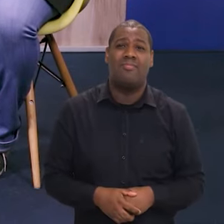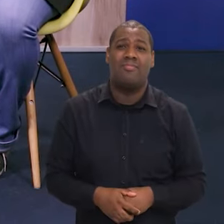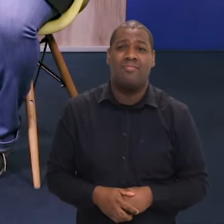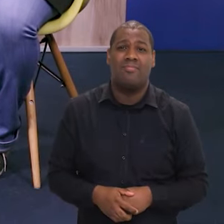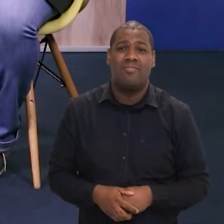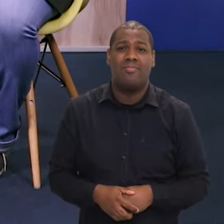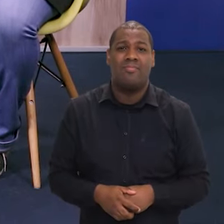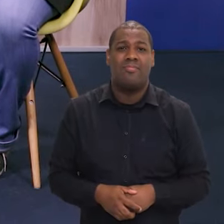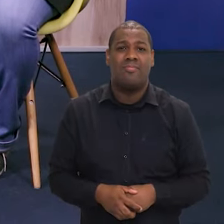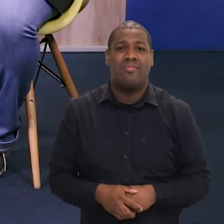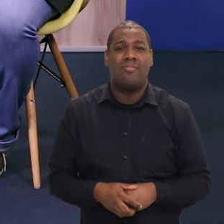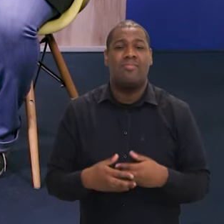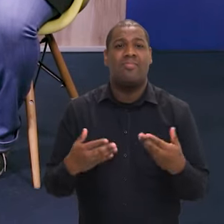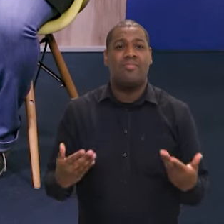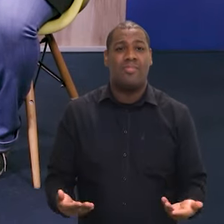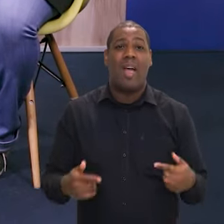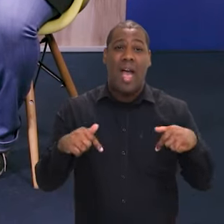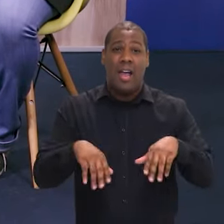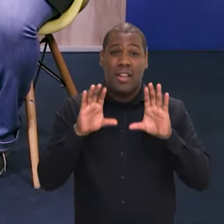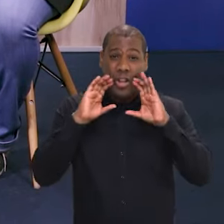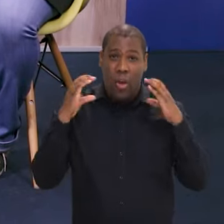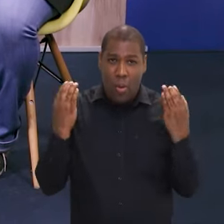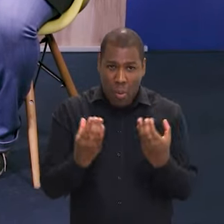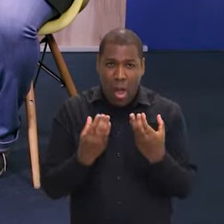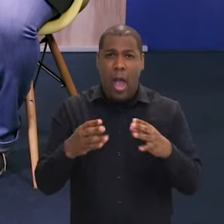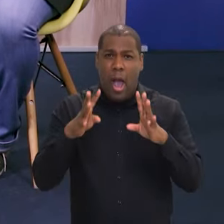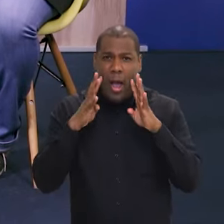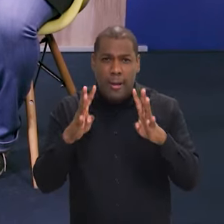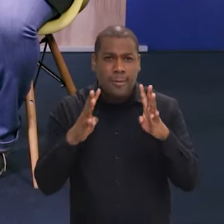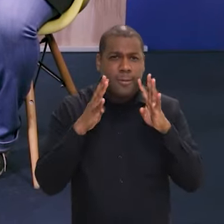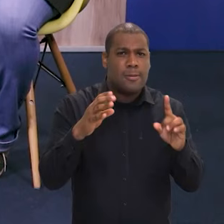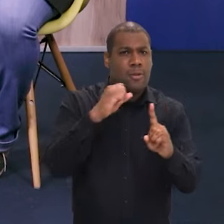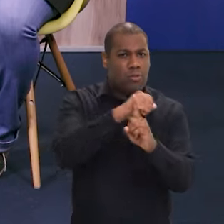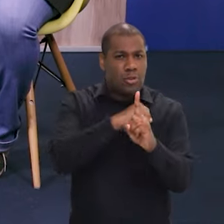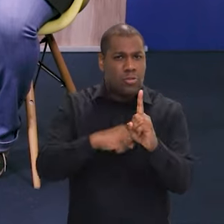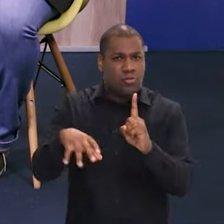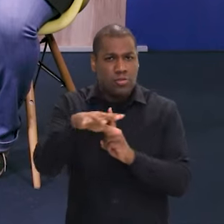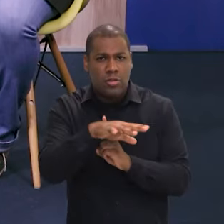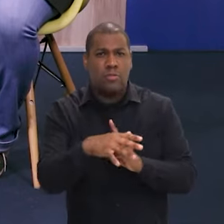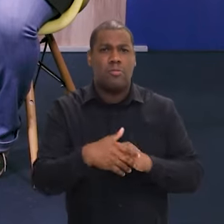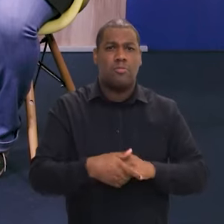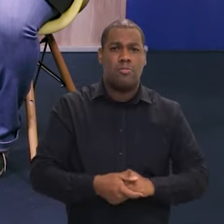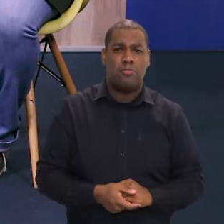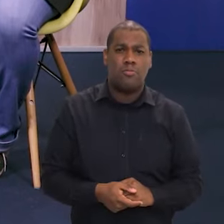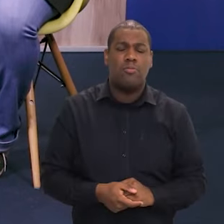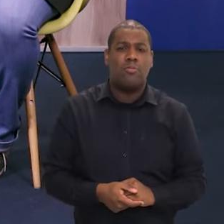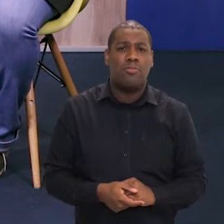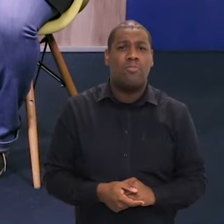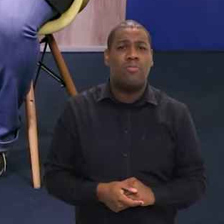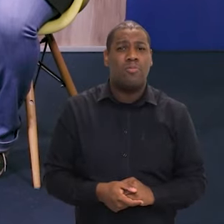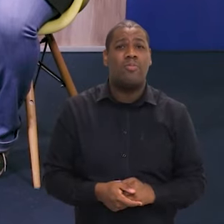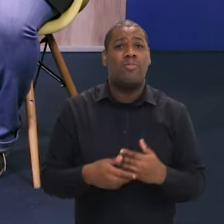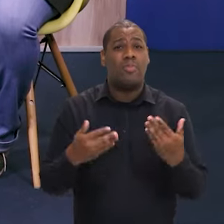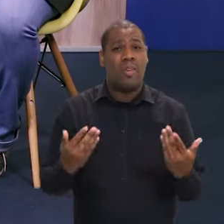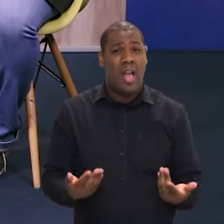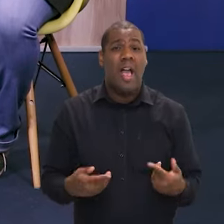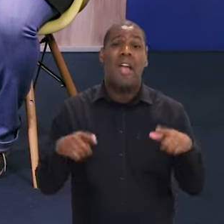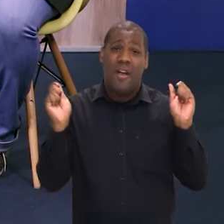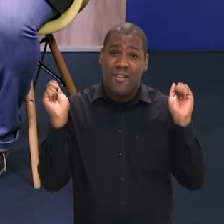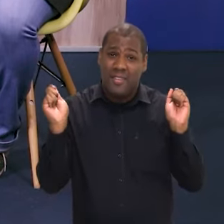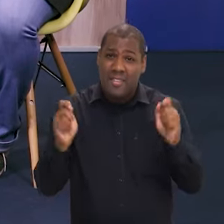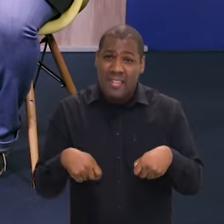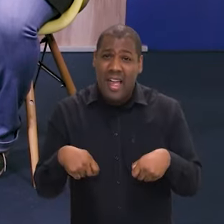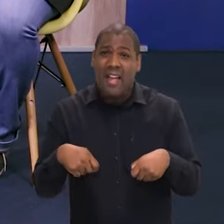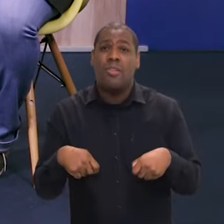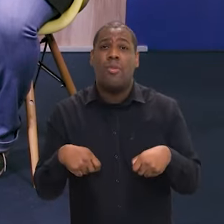conferência a gente abre para o diálogo, abre para a escuta da sociedade e aí nós vamos ter, assim, uma visão